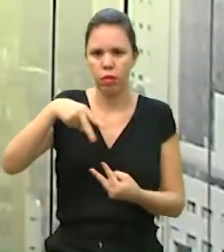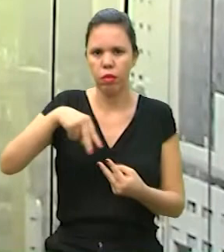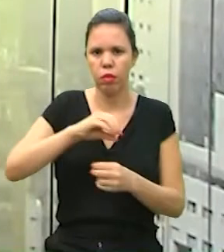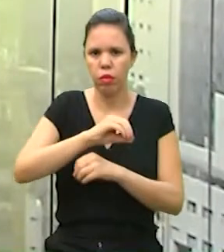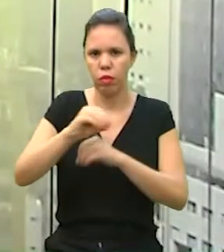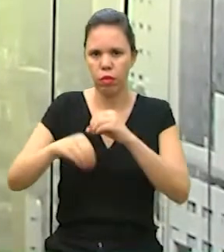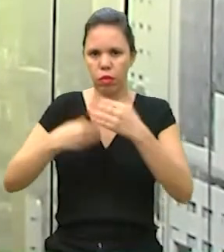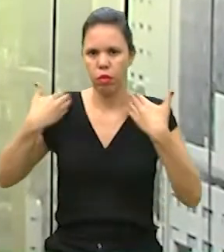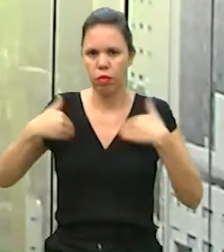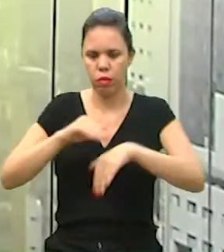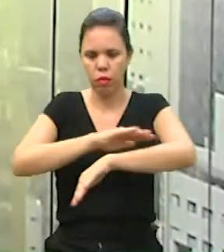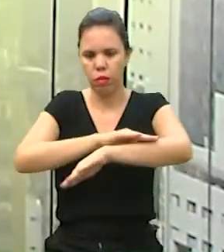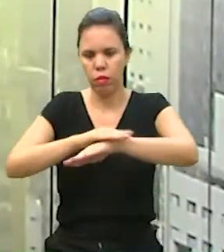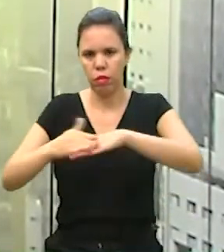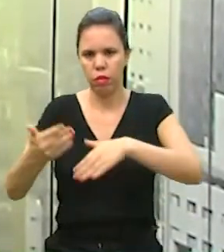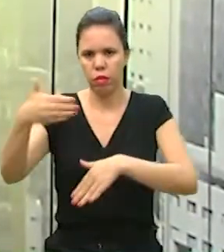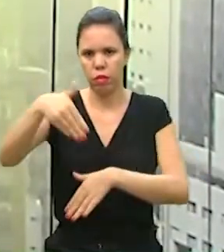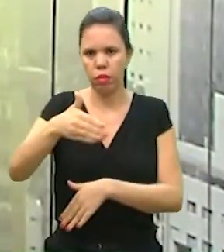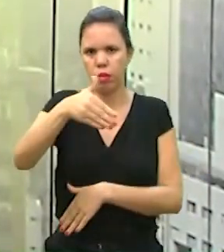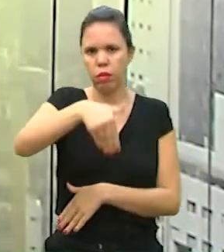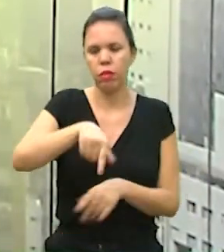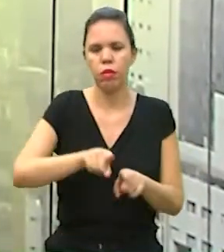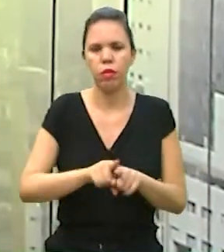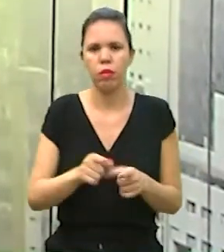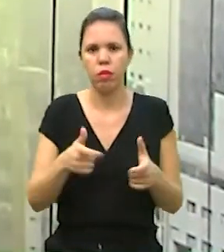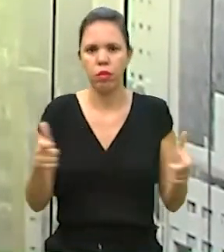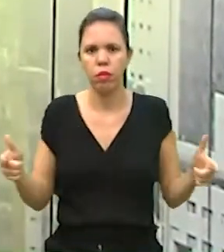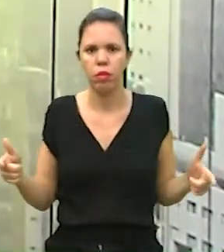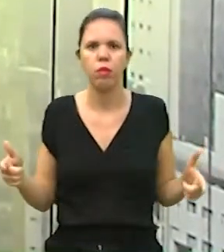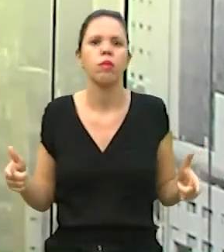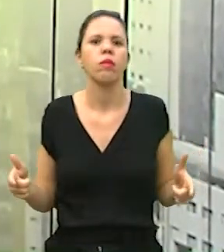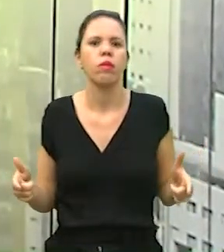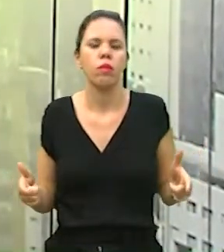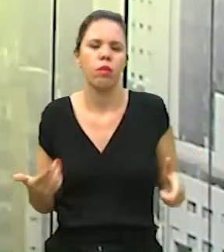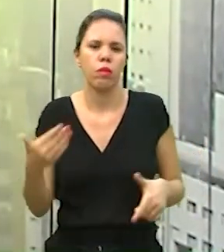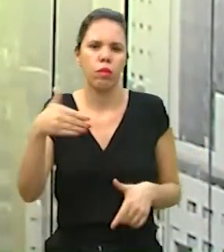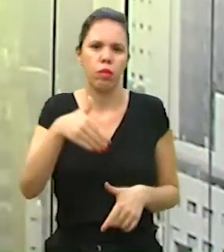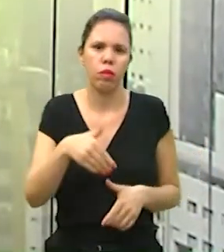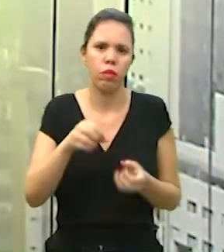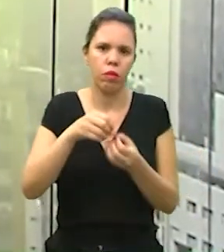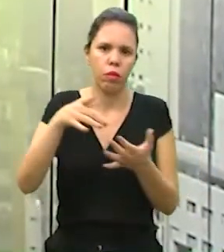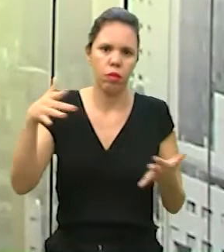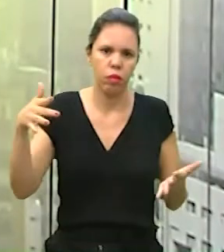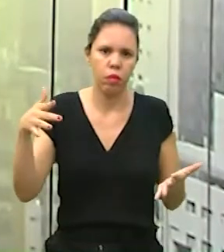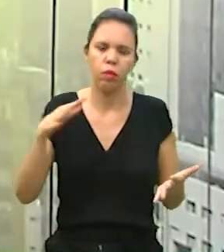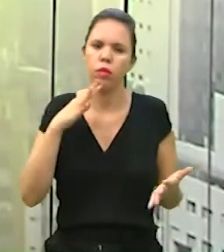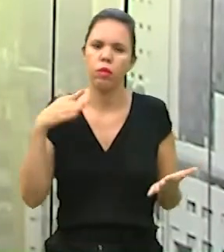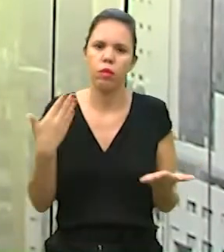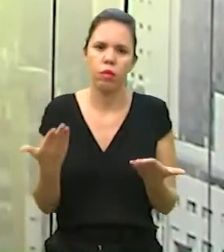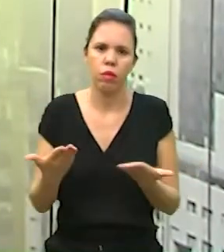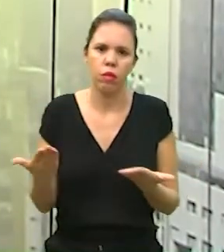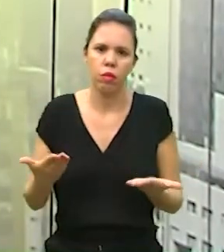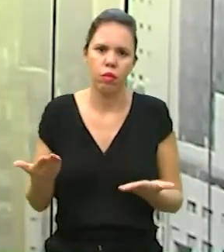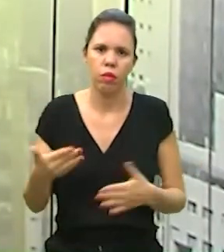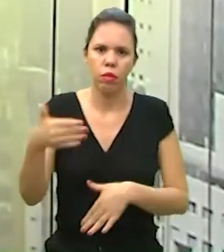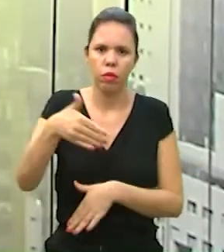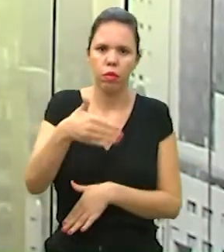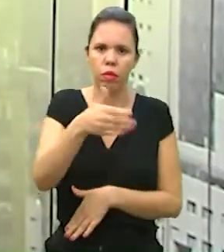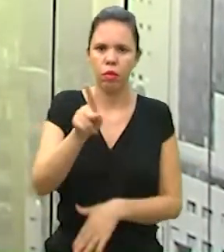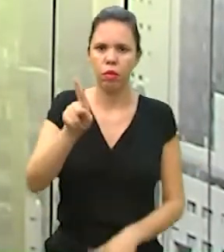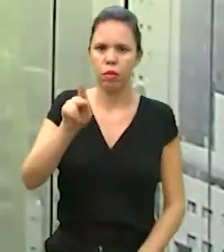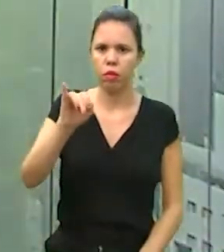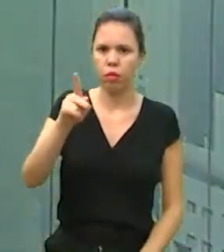especializadas na pele que são chamadas de fotócitos. O maior vertebrado, o bioluminescente conhecido até agora, é o